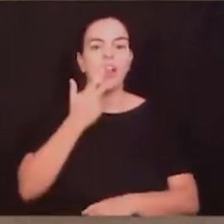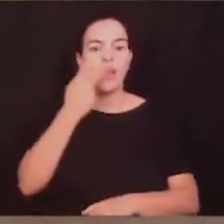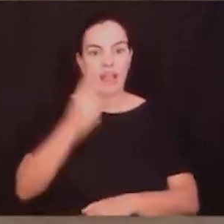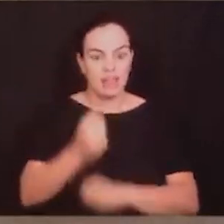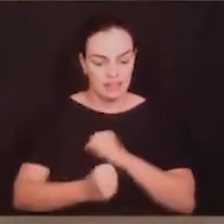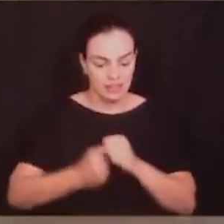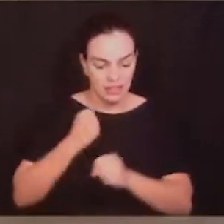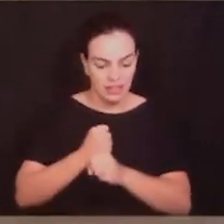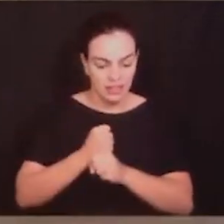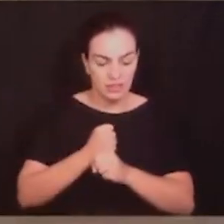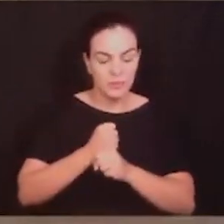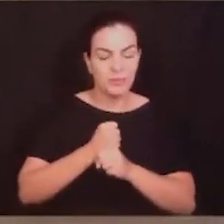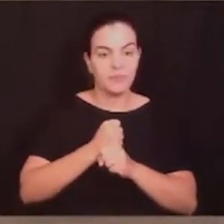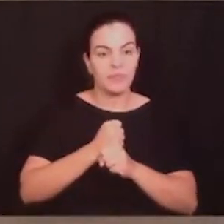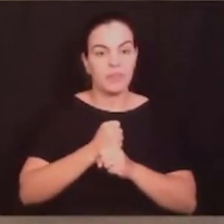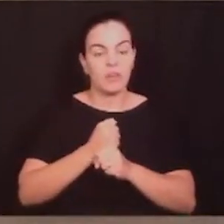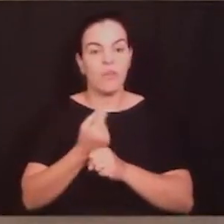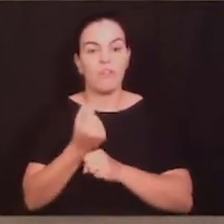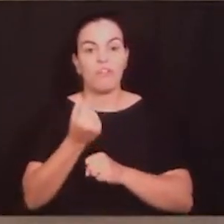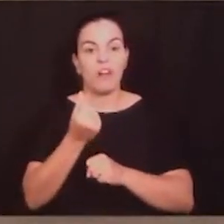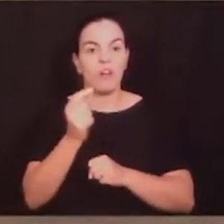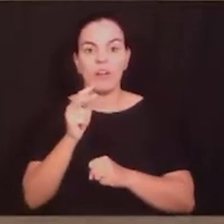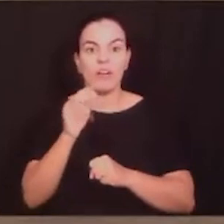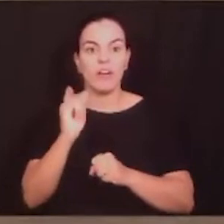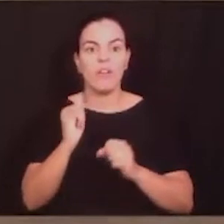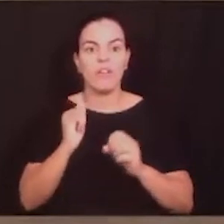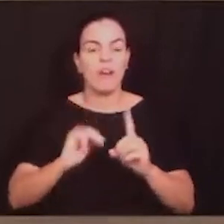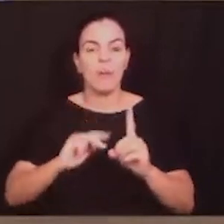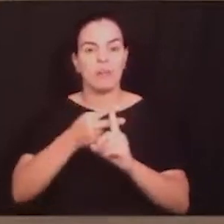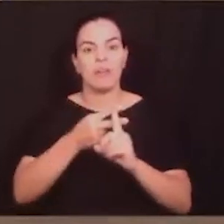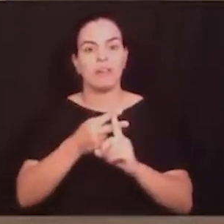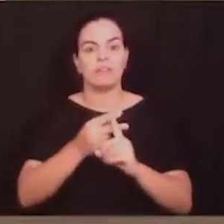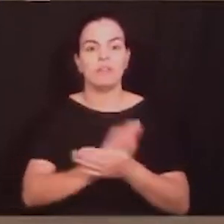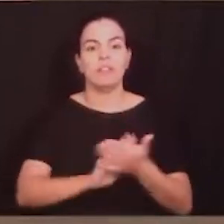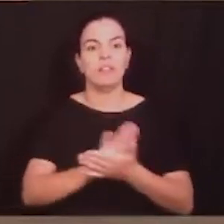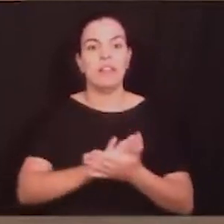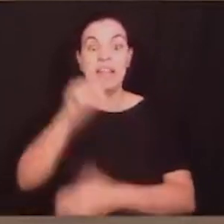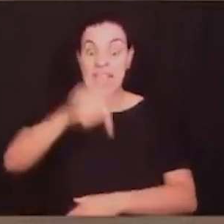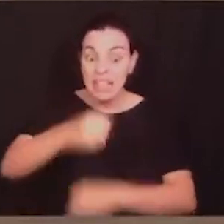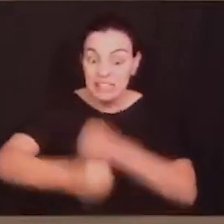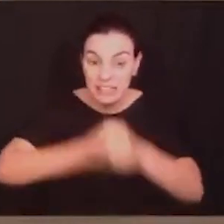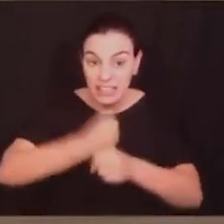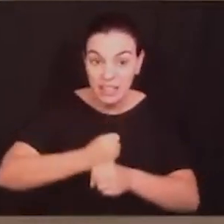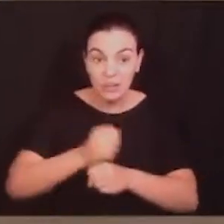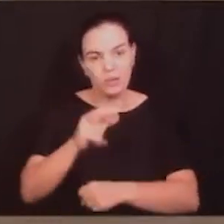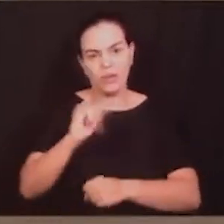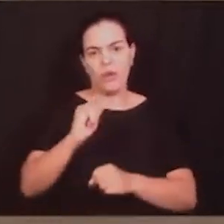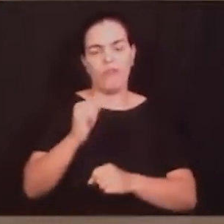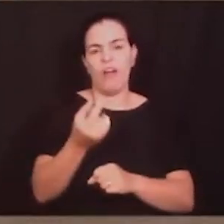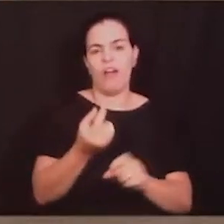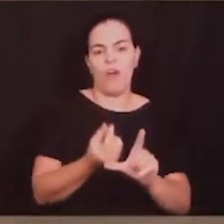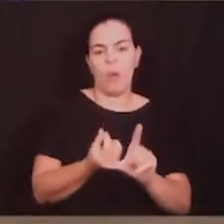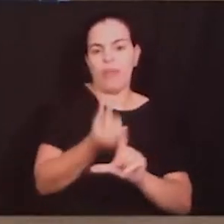vai subir. Vejam que coisa curiosa. Não vai subir este ano. Por quê? Porque este ano é um ano